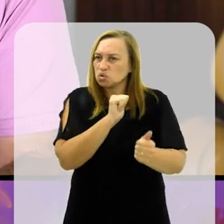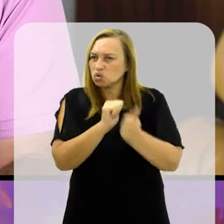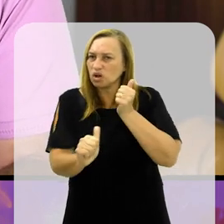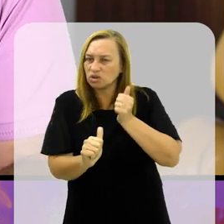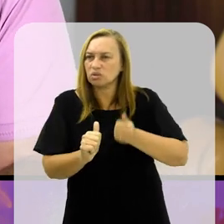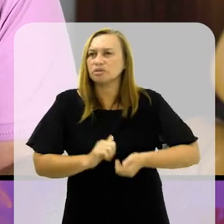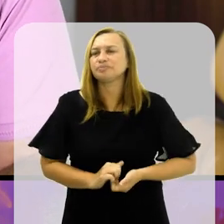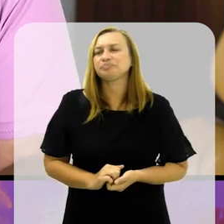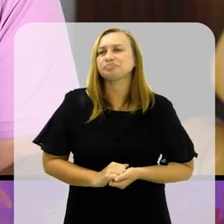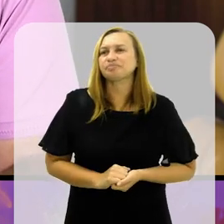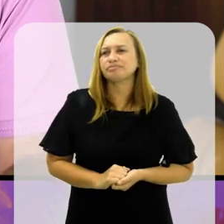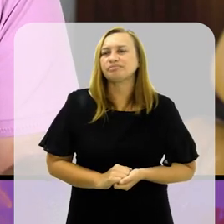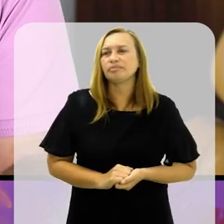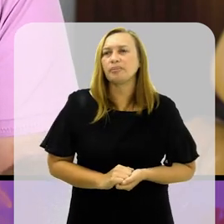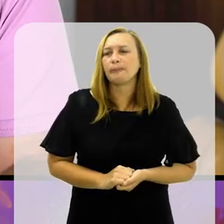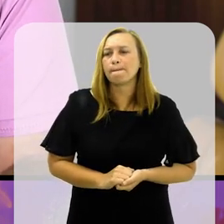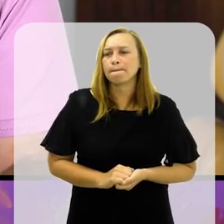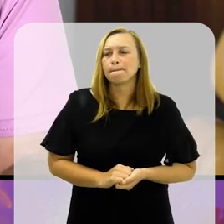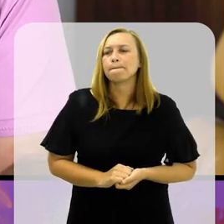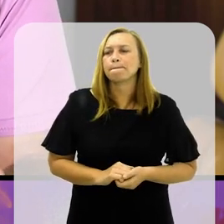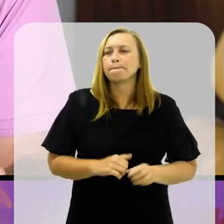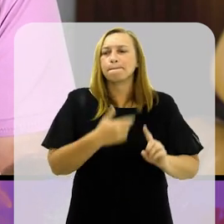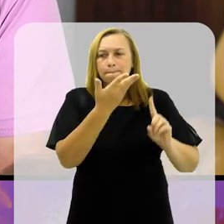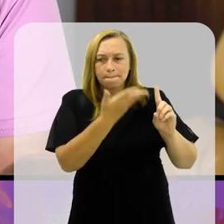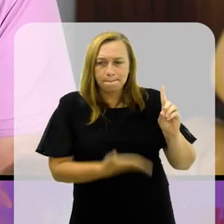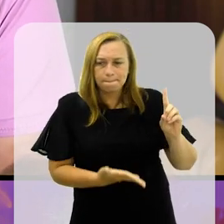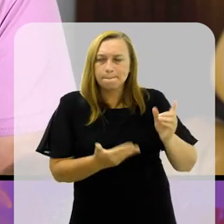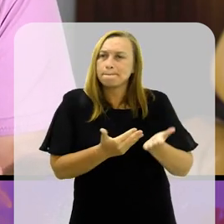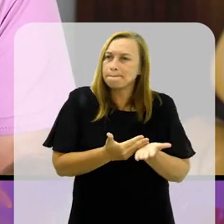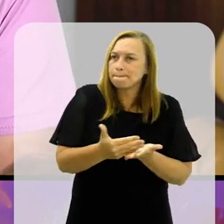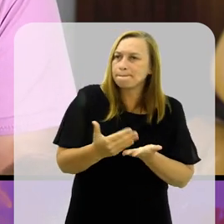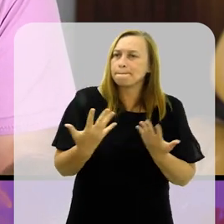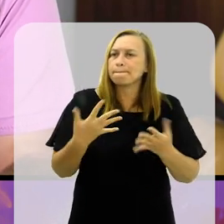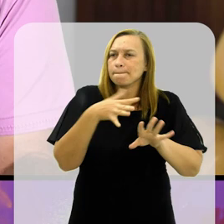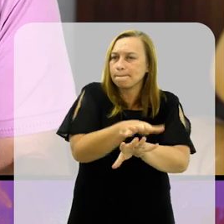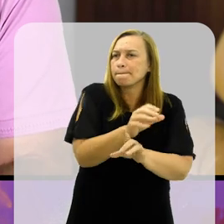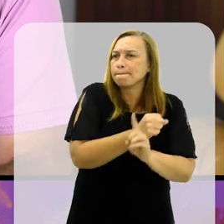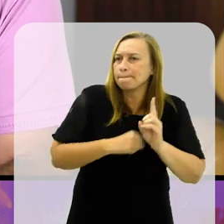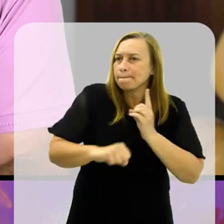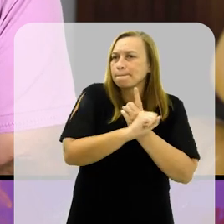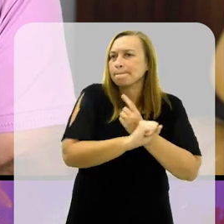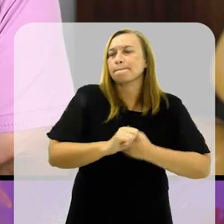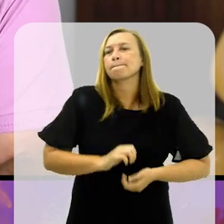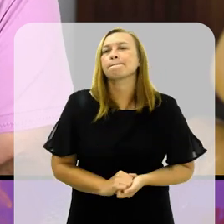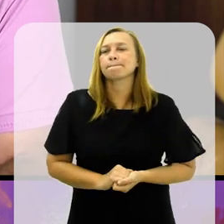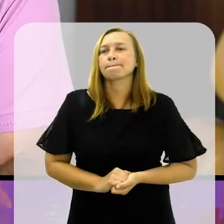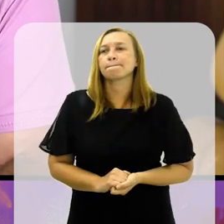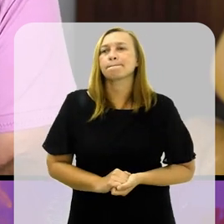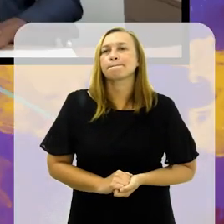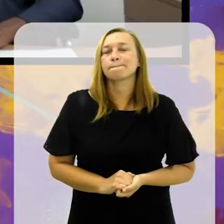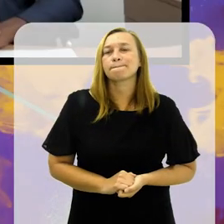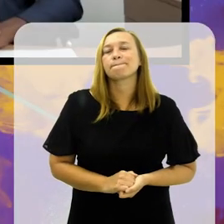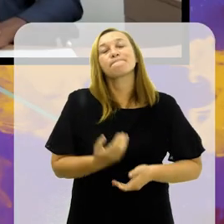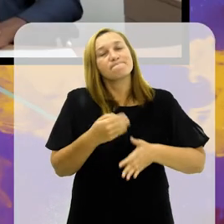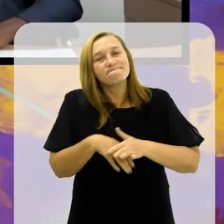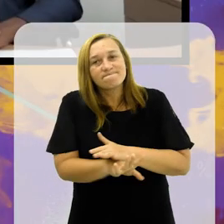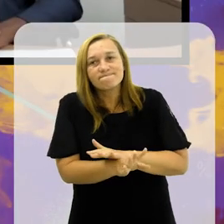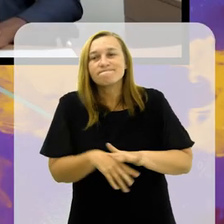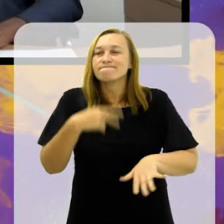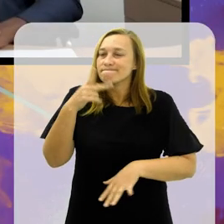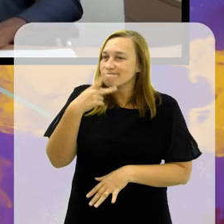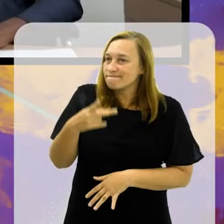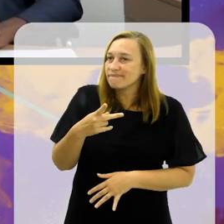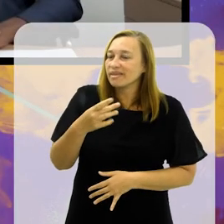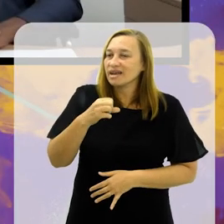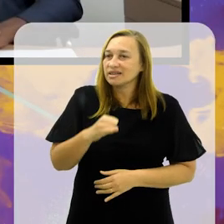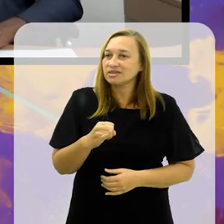também homenageou o Vasco, que deu um pontapé, né, inicial, para a inclusão social, Renato. Olha, eu